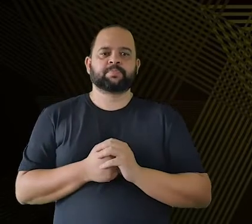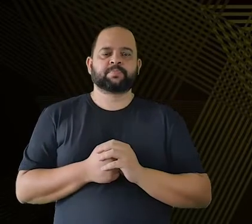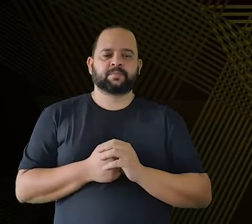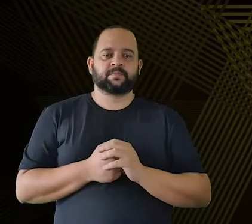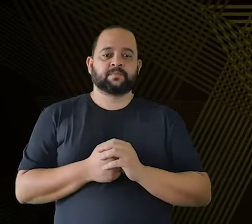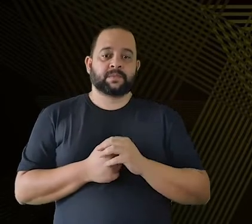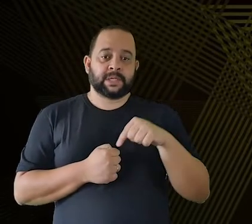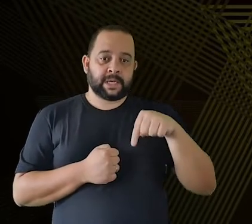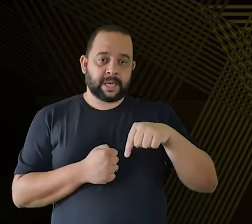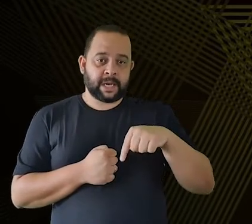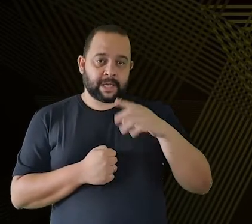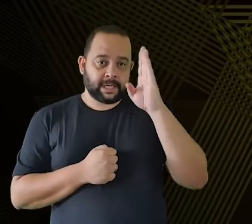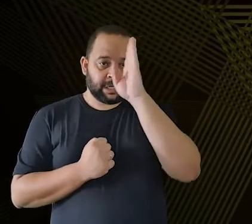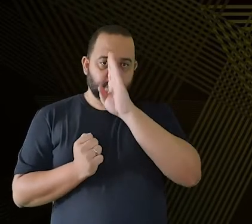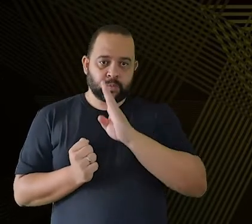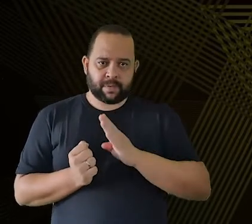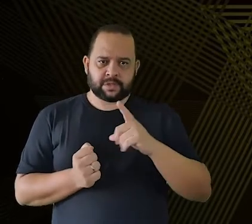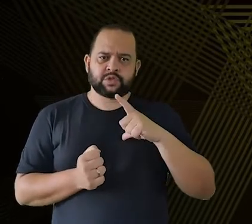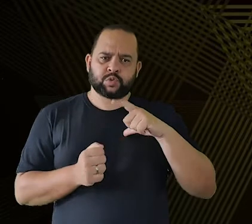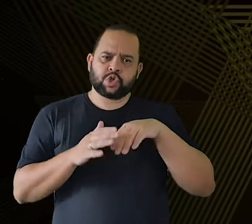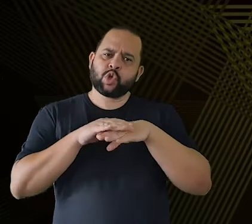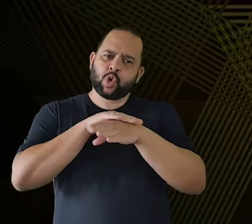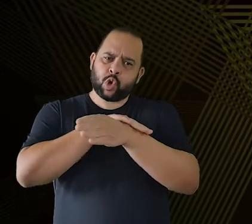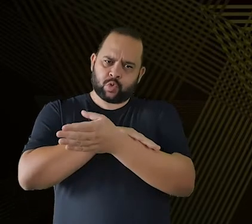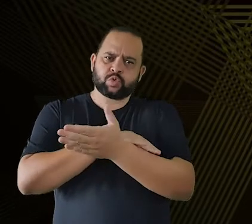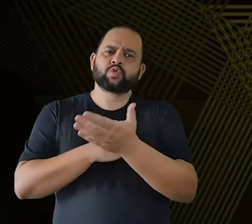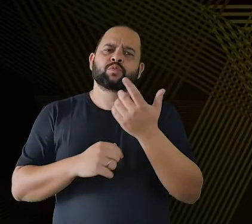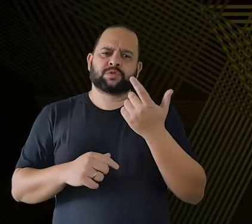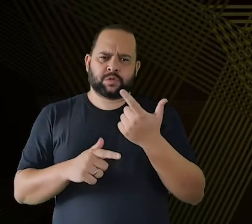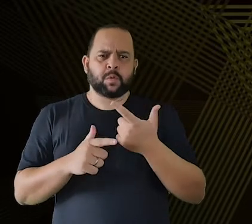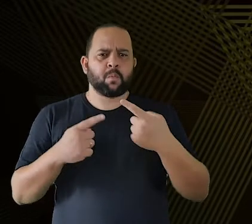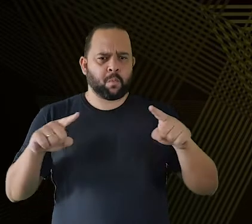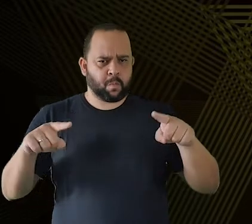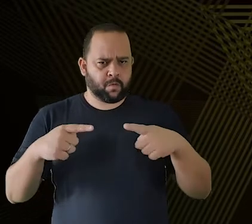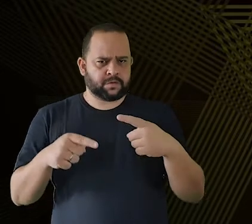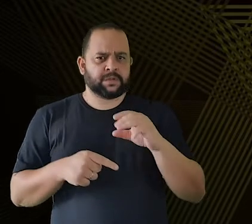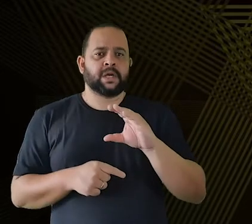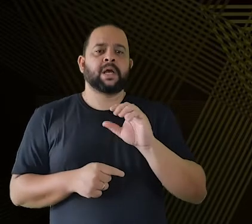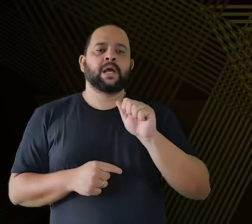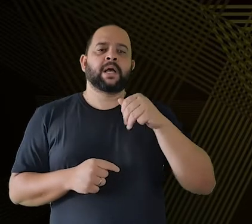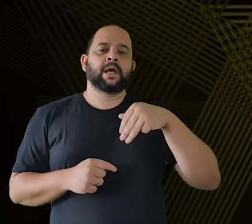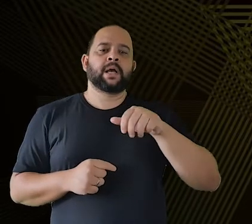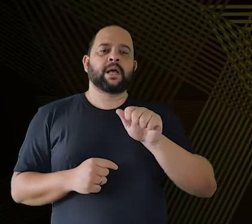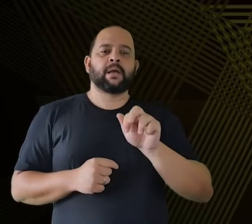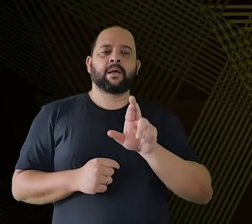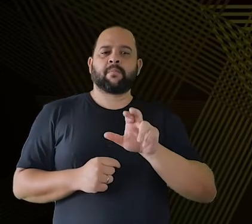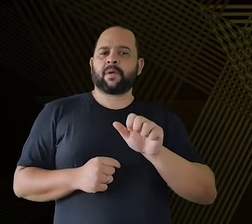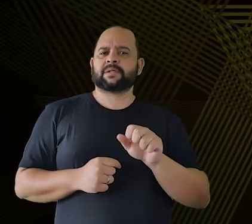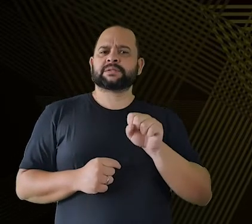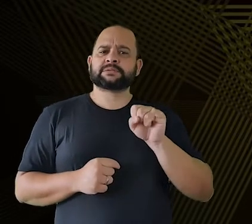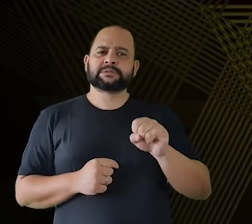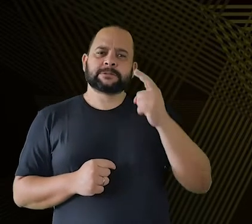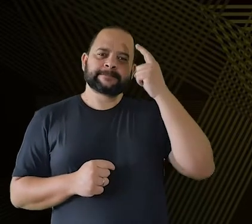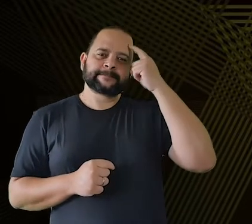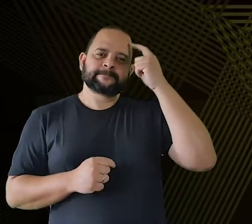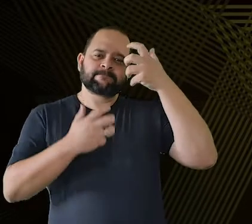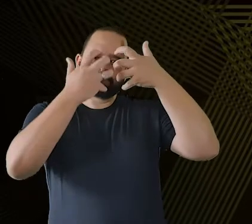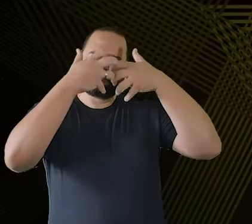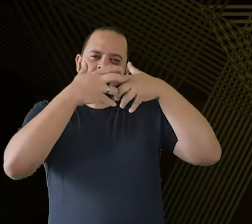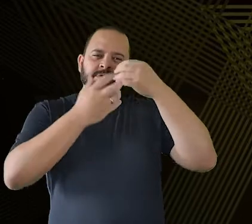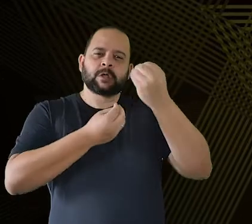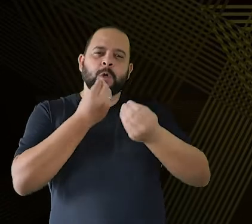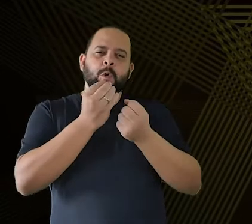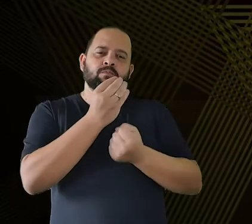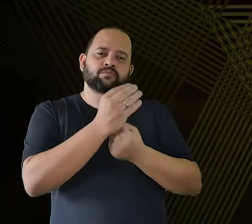O Brasil tem uma tradição de música de câmara. Se a gente for pensar de onde saiu a nossa